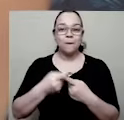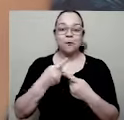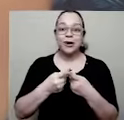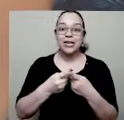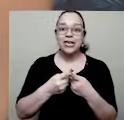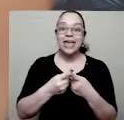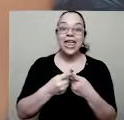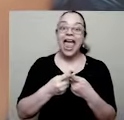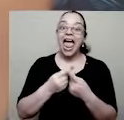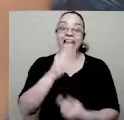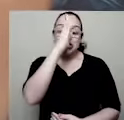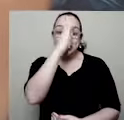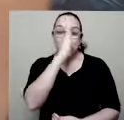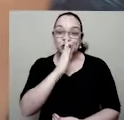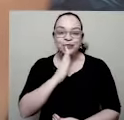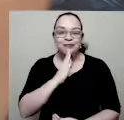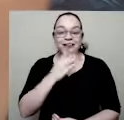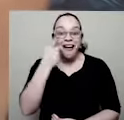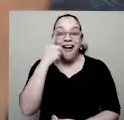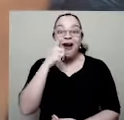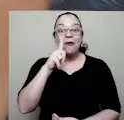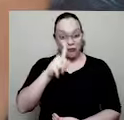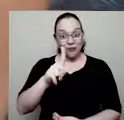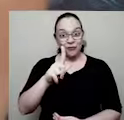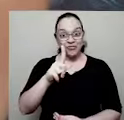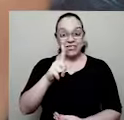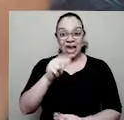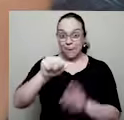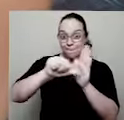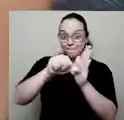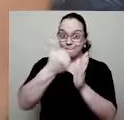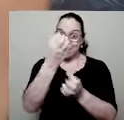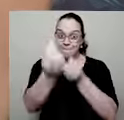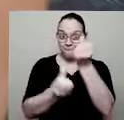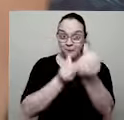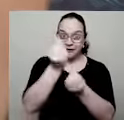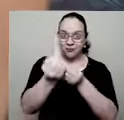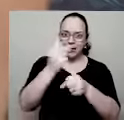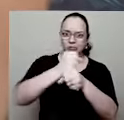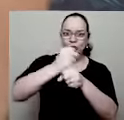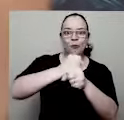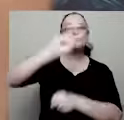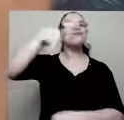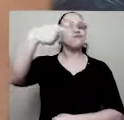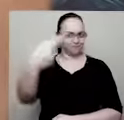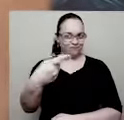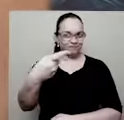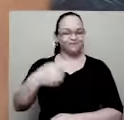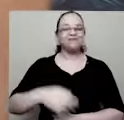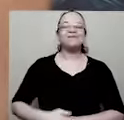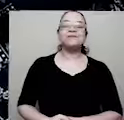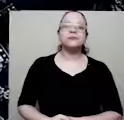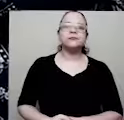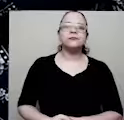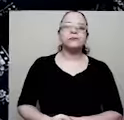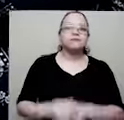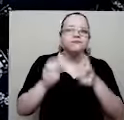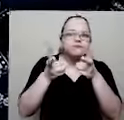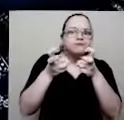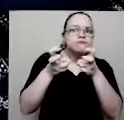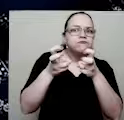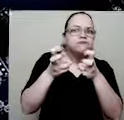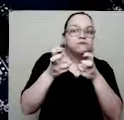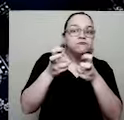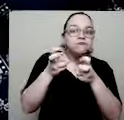garante 100% de bolsa nas mensalidades do primeiro semestre do ano letivo de 2021. Eu vou ouvir